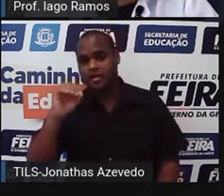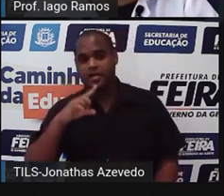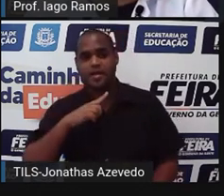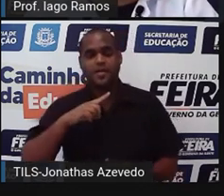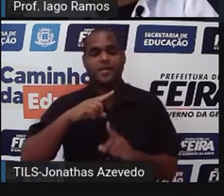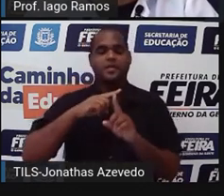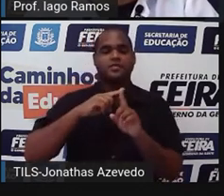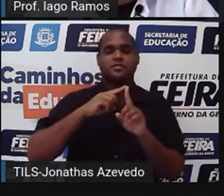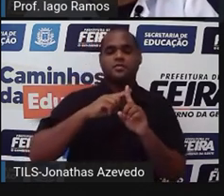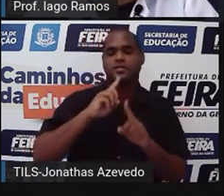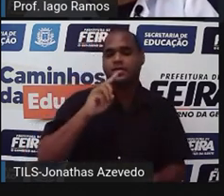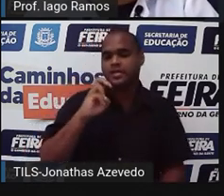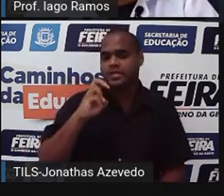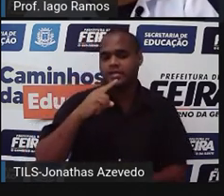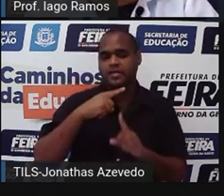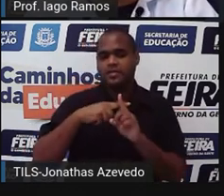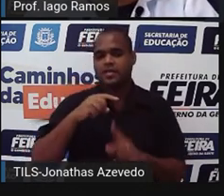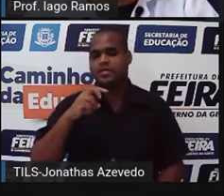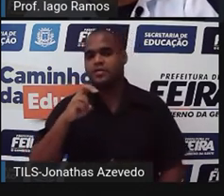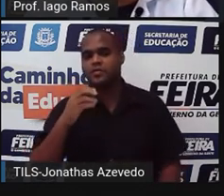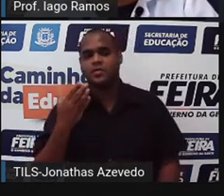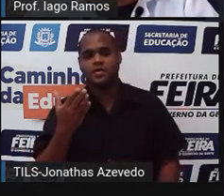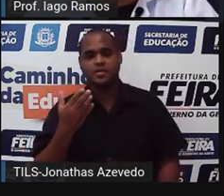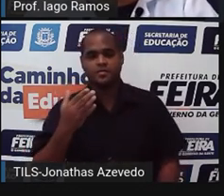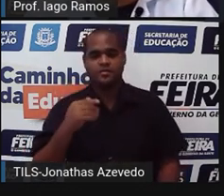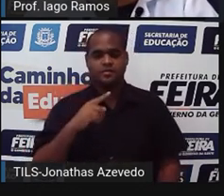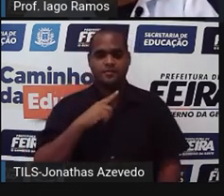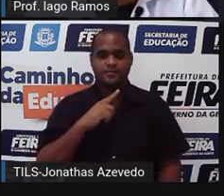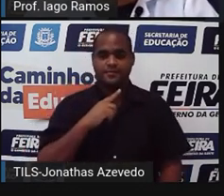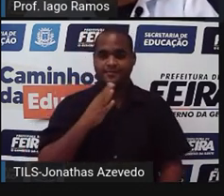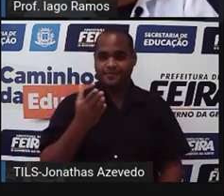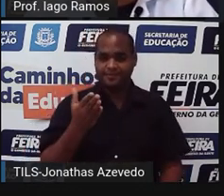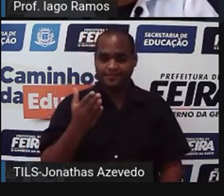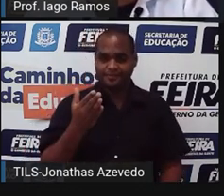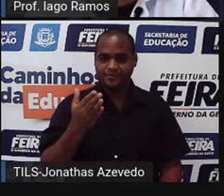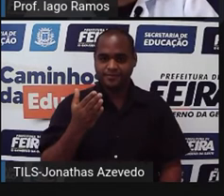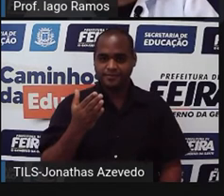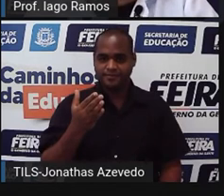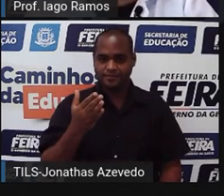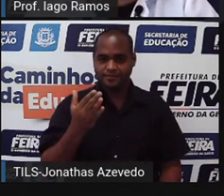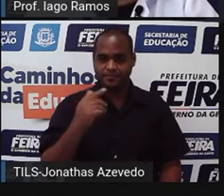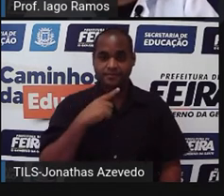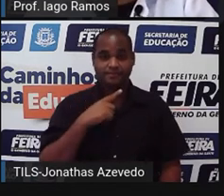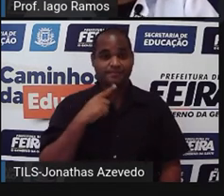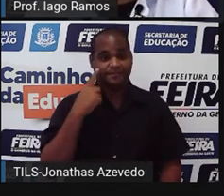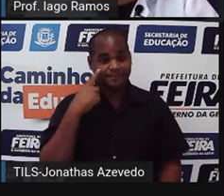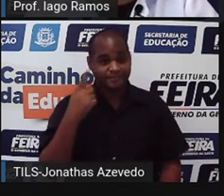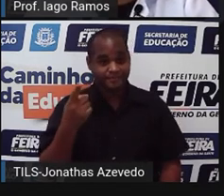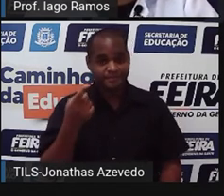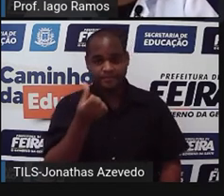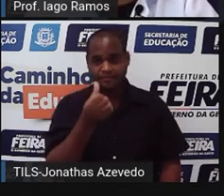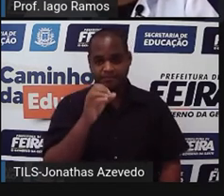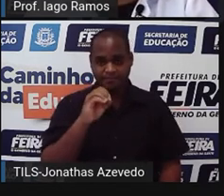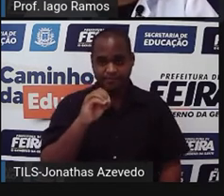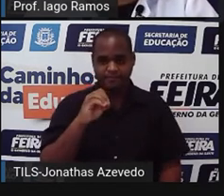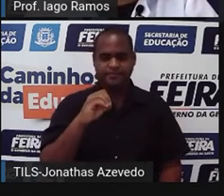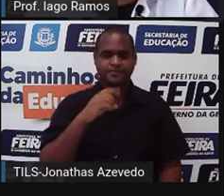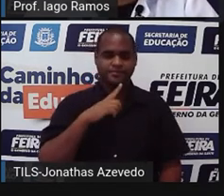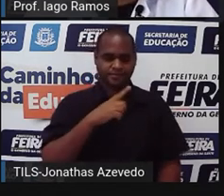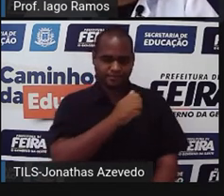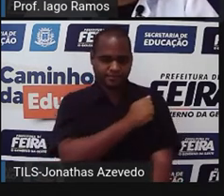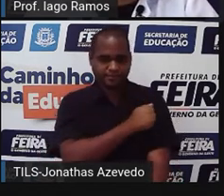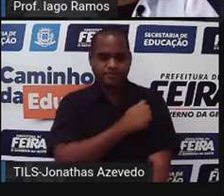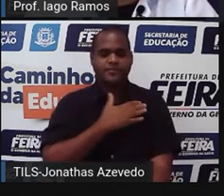mais os cinco, mais os quinze. Então a gente vai fazer logo essa continha e vai dar sessenta alunos que